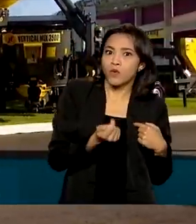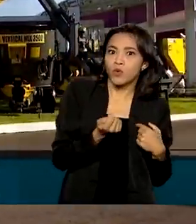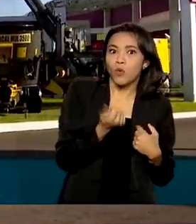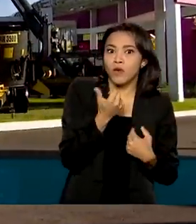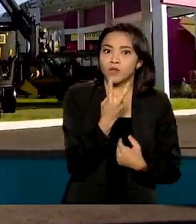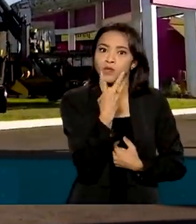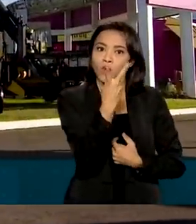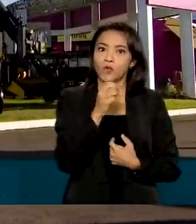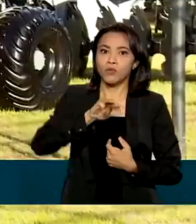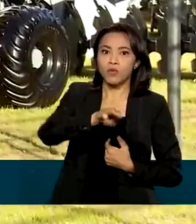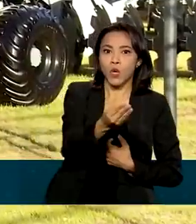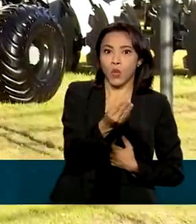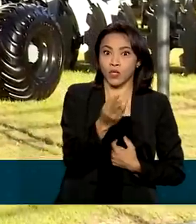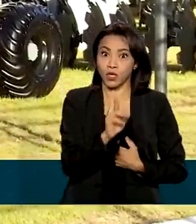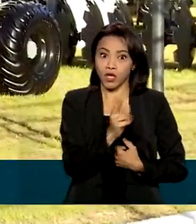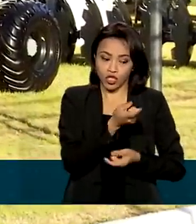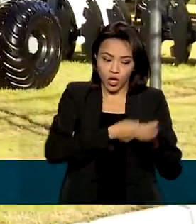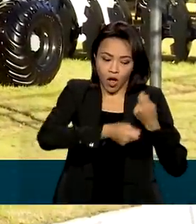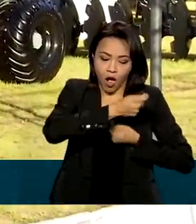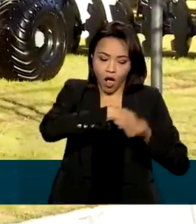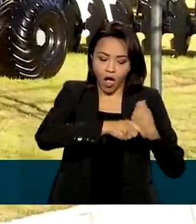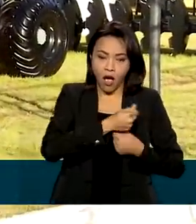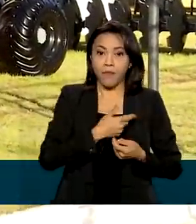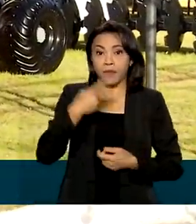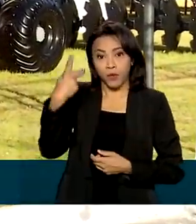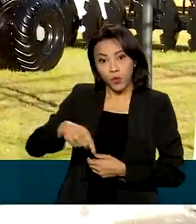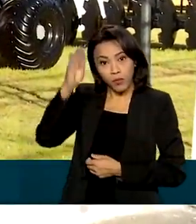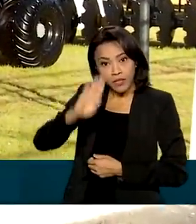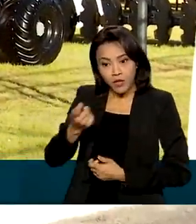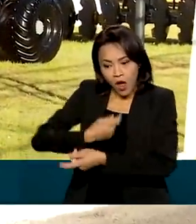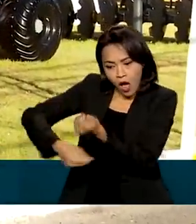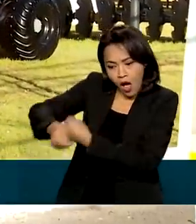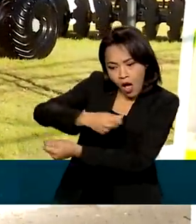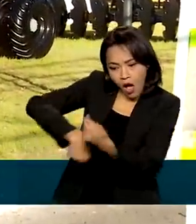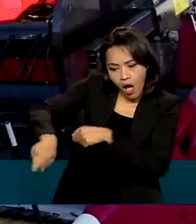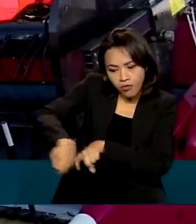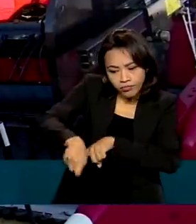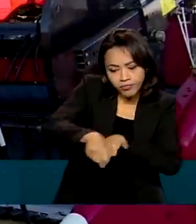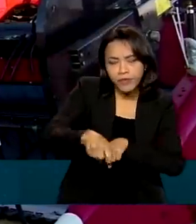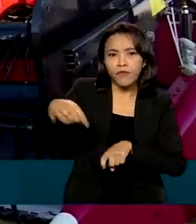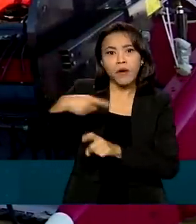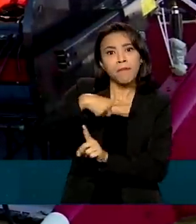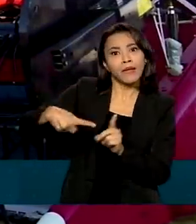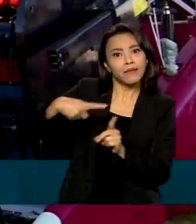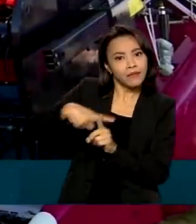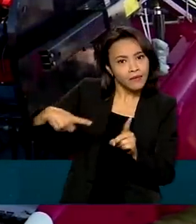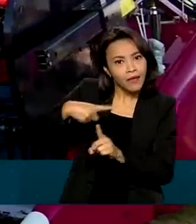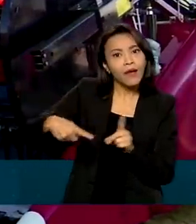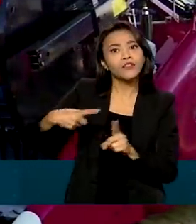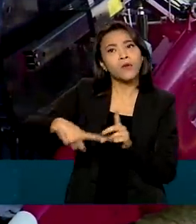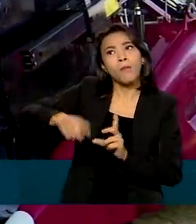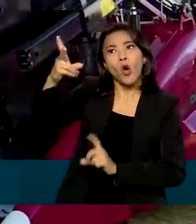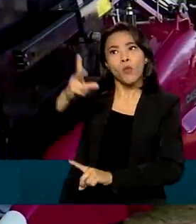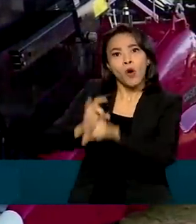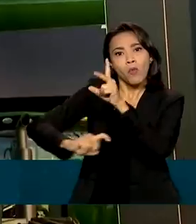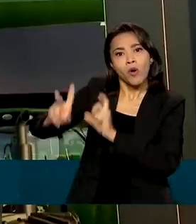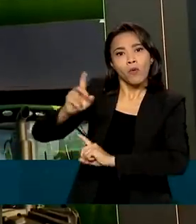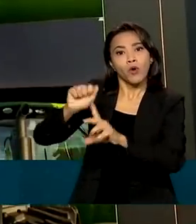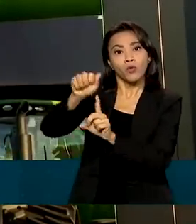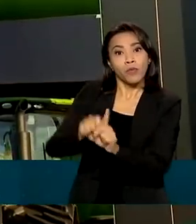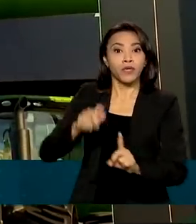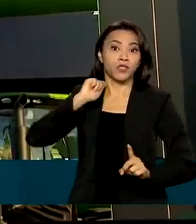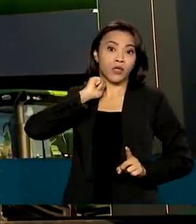bilhões de reais em negócios. O agronegócio brasileiro foi responsável por mais da metade de todos os produtos exportados em abril.